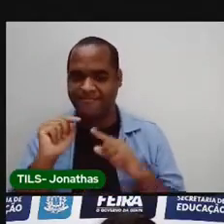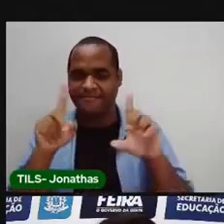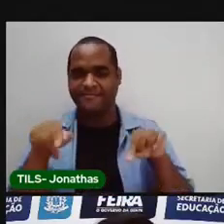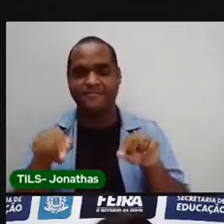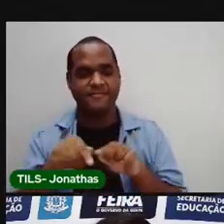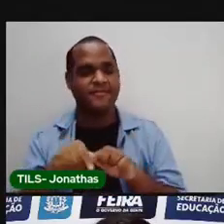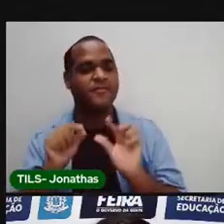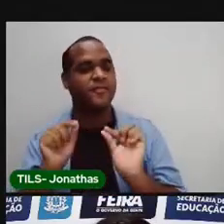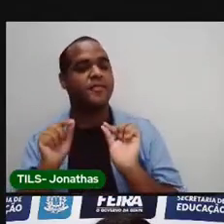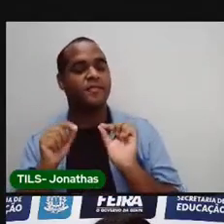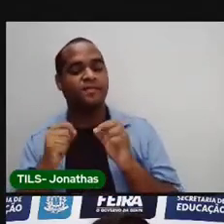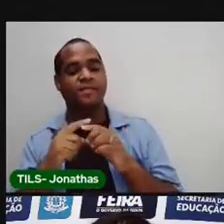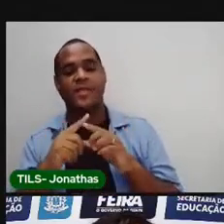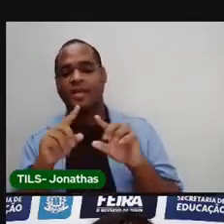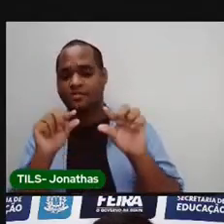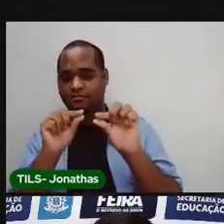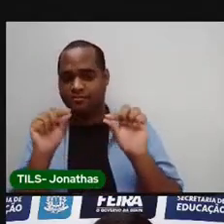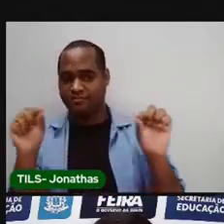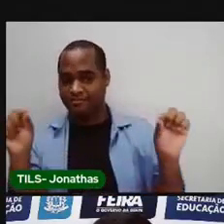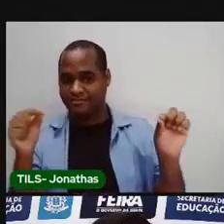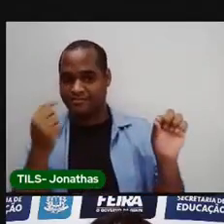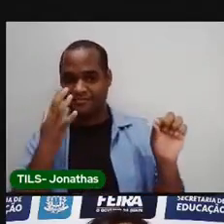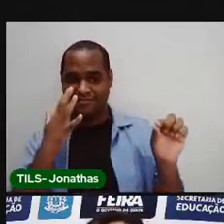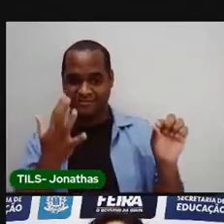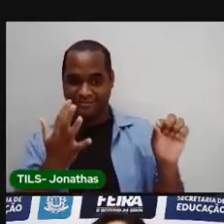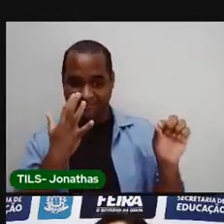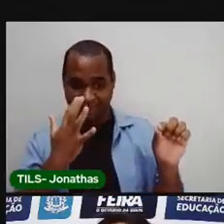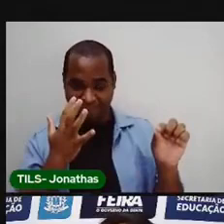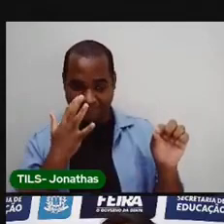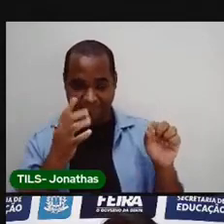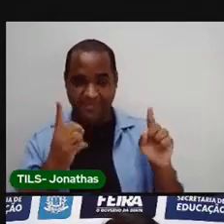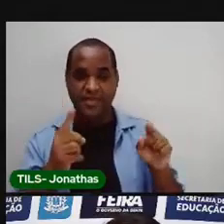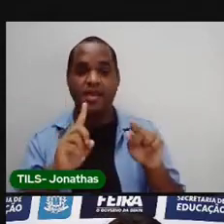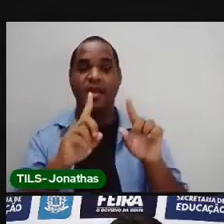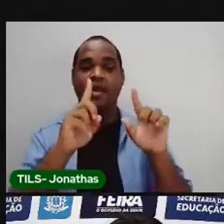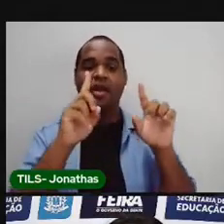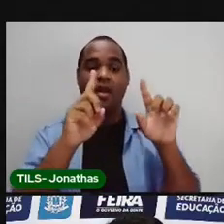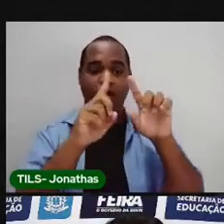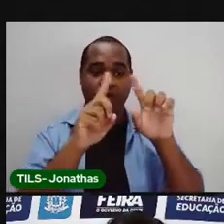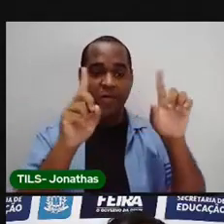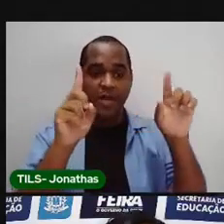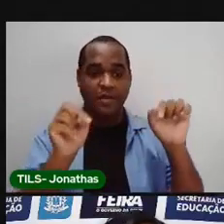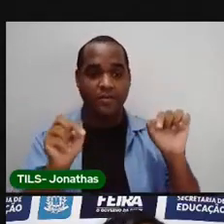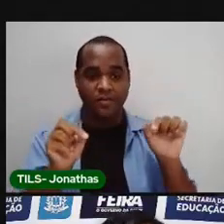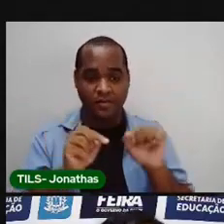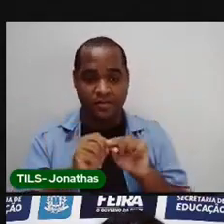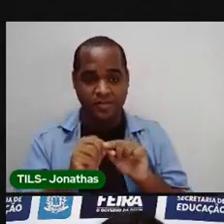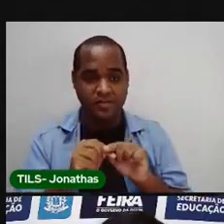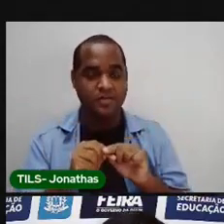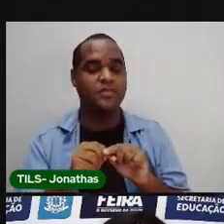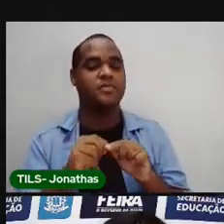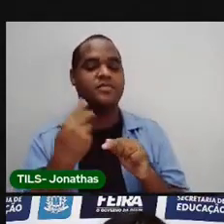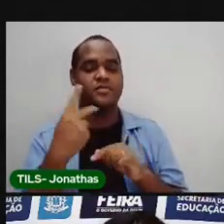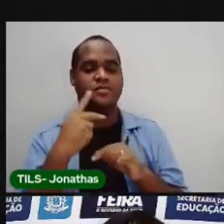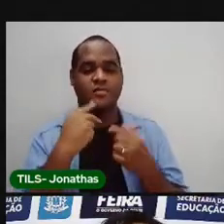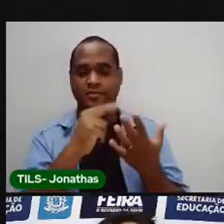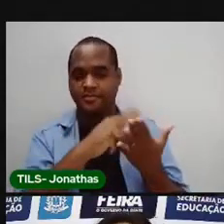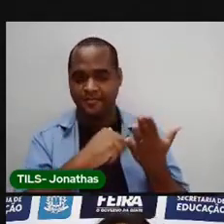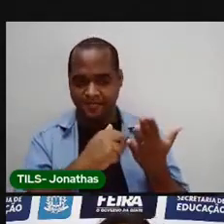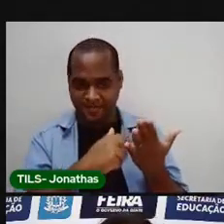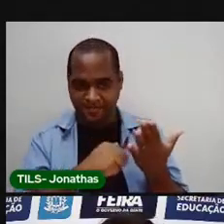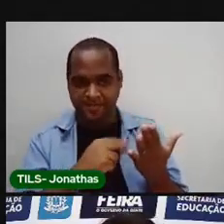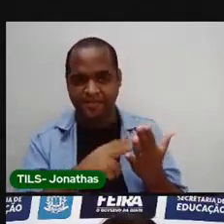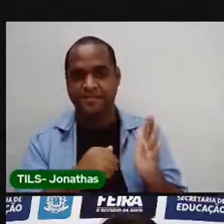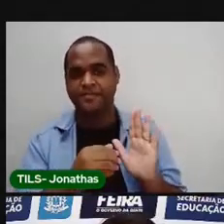Mas é uma linha do tempo sim. Presta atenção. O primeiro quadradinho. Você vai desenhar e escrever.